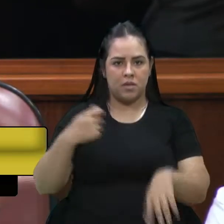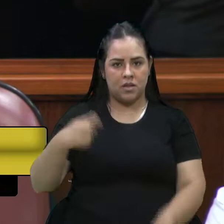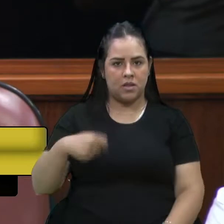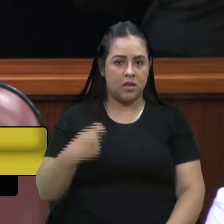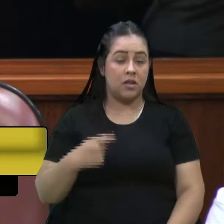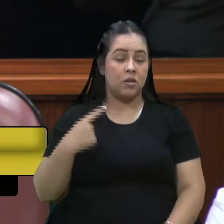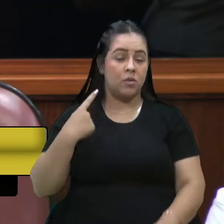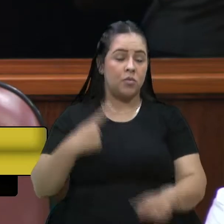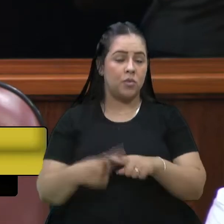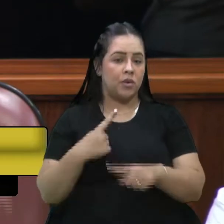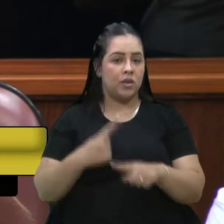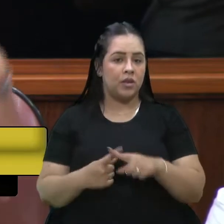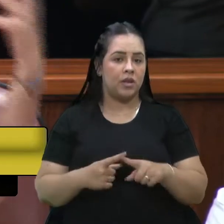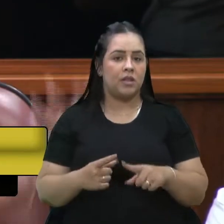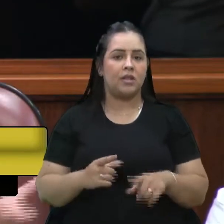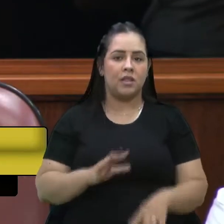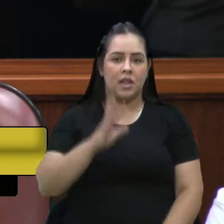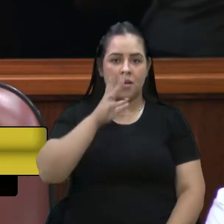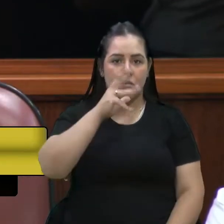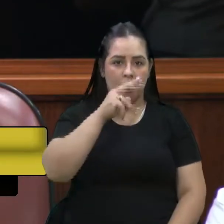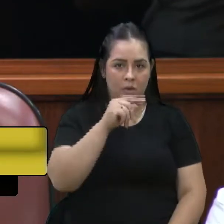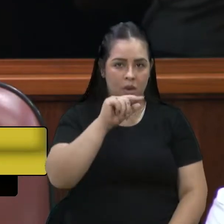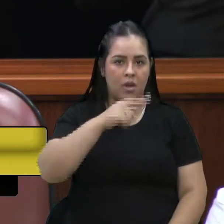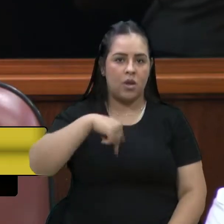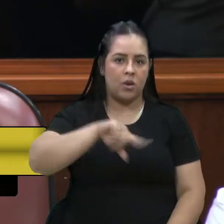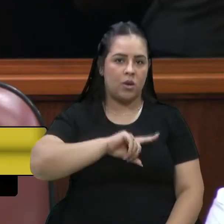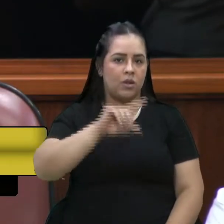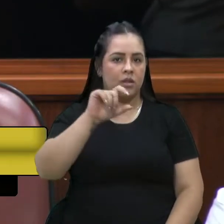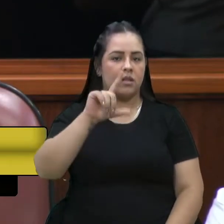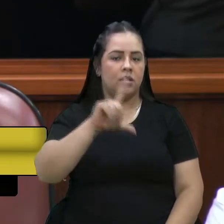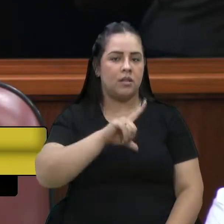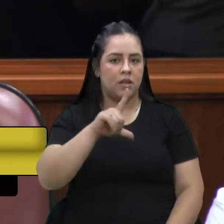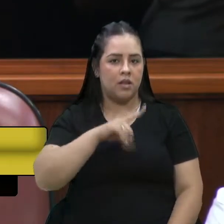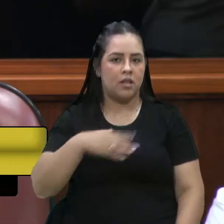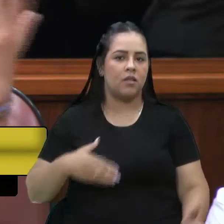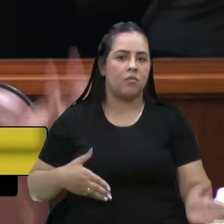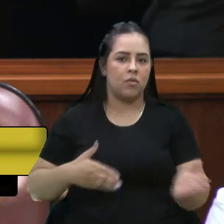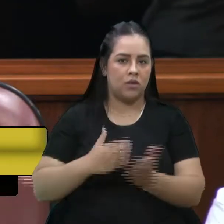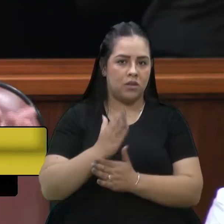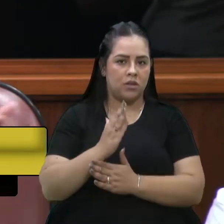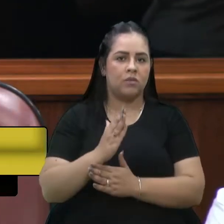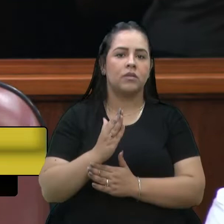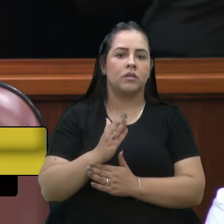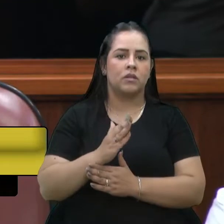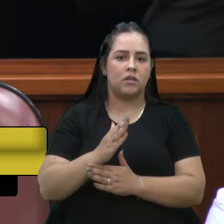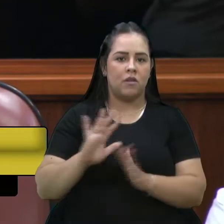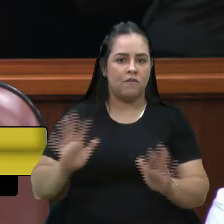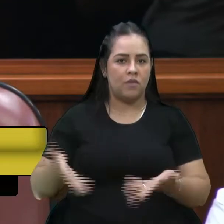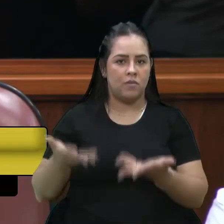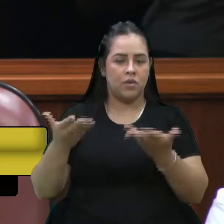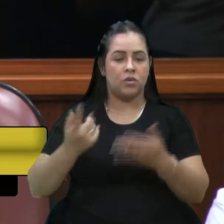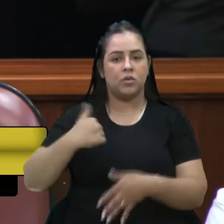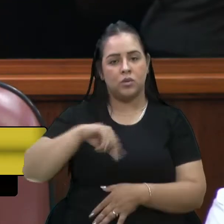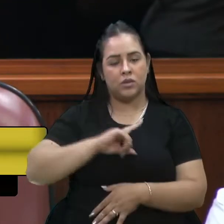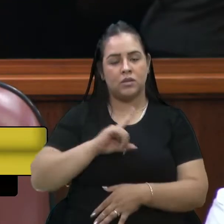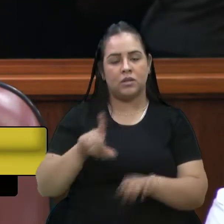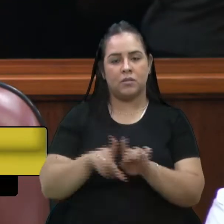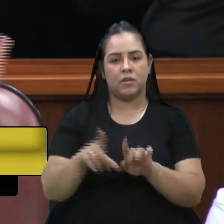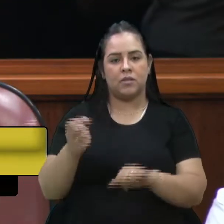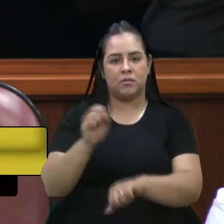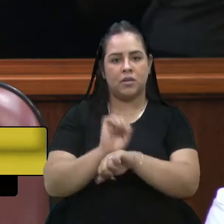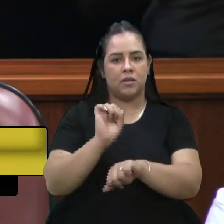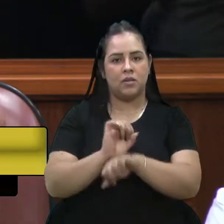justamente pela demora de nós termos a aprovação deste fomento. Então, também esperamos a